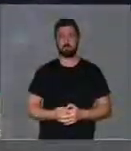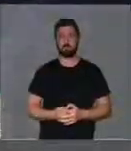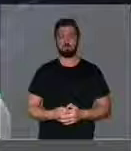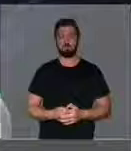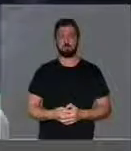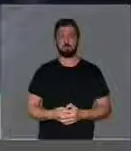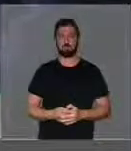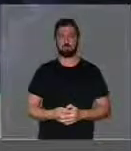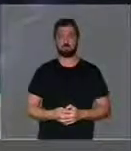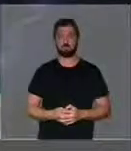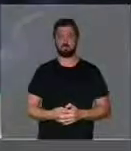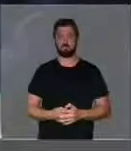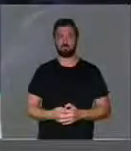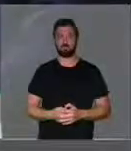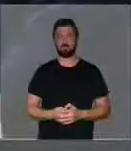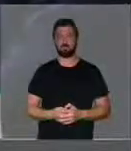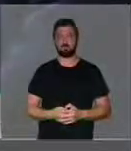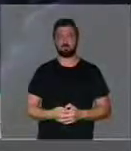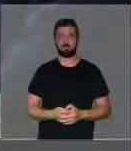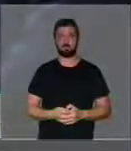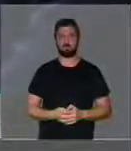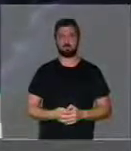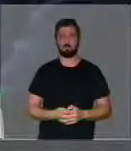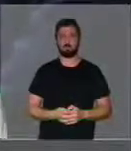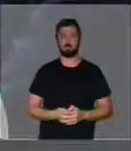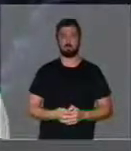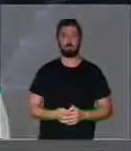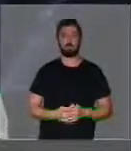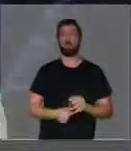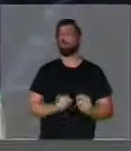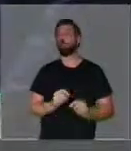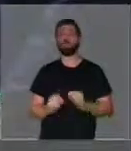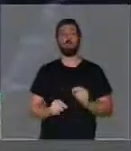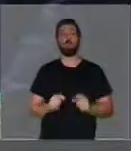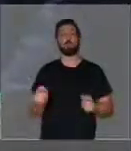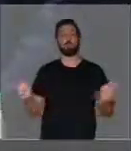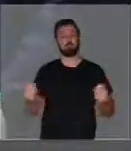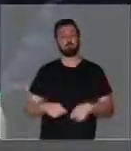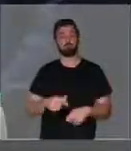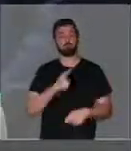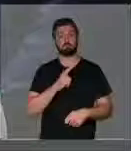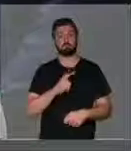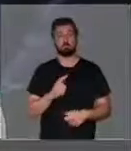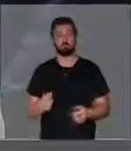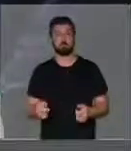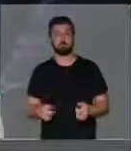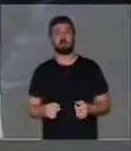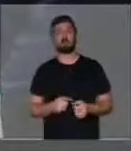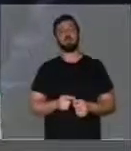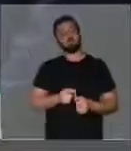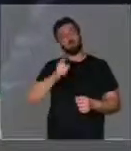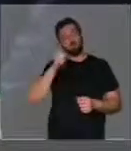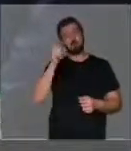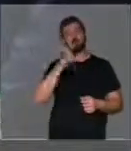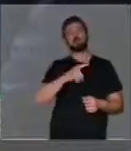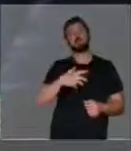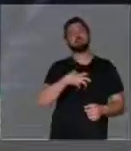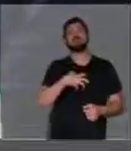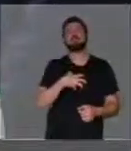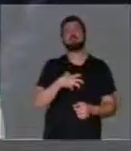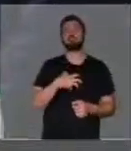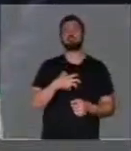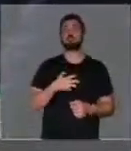que nos leva a acreditar de que é possível, sim, você sentir